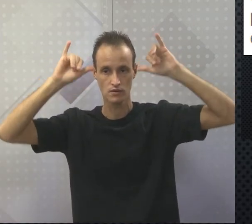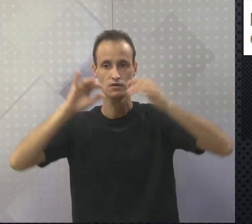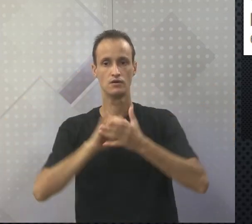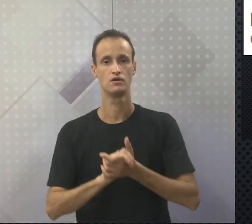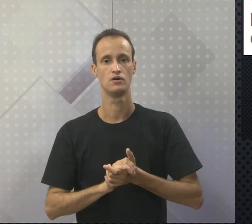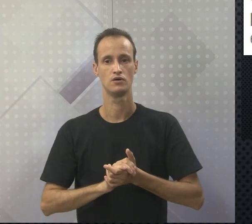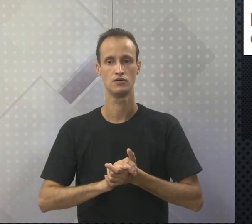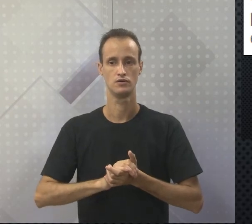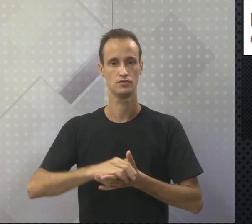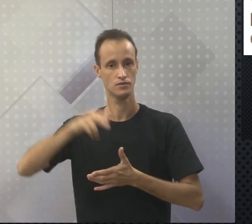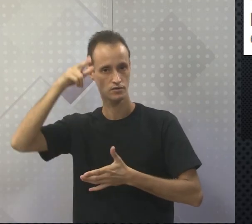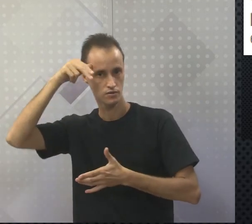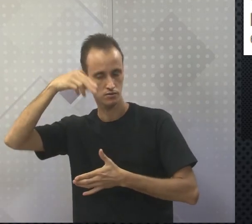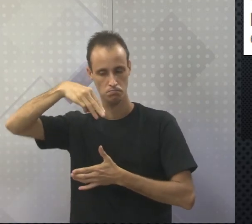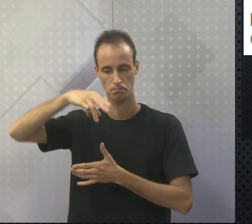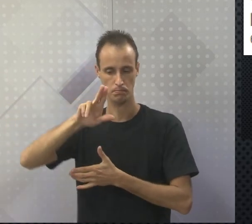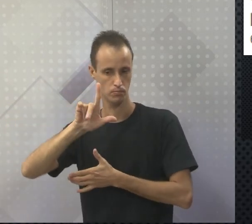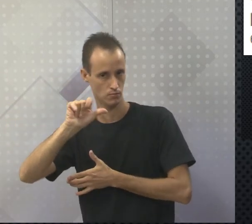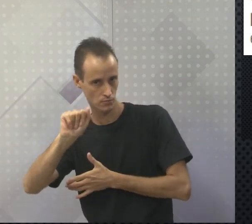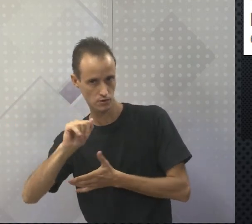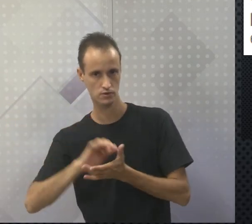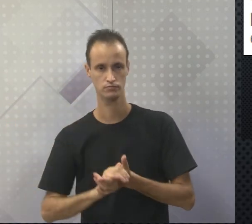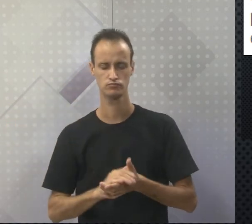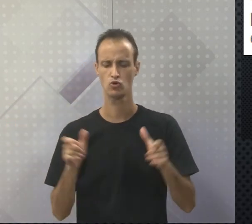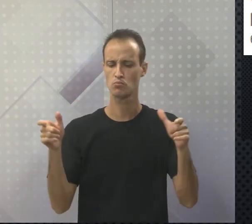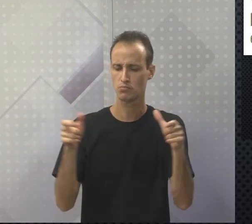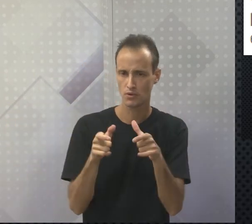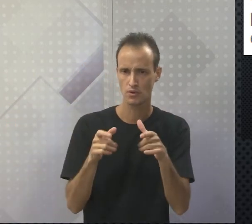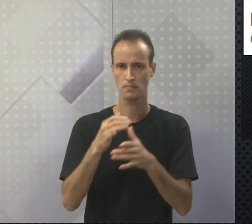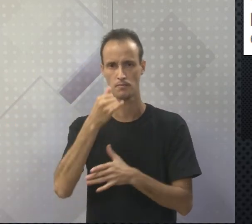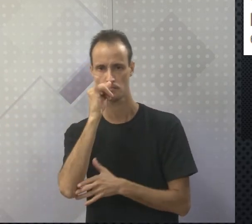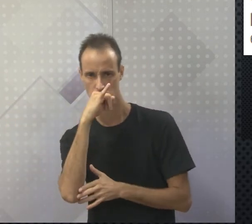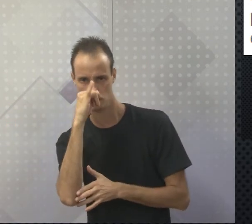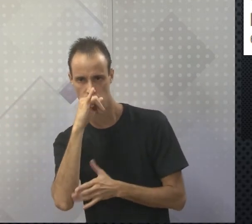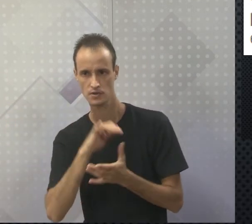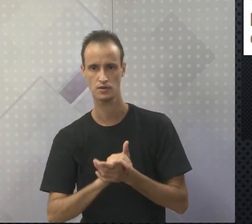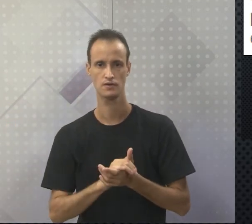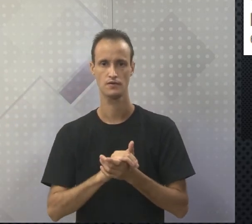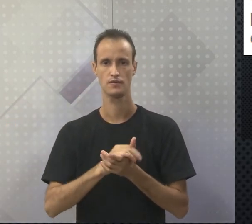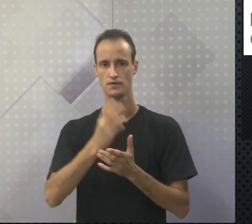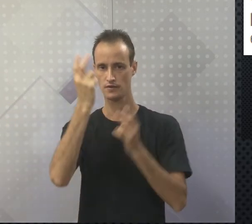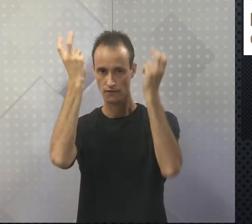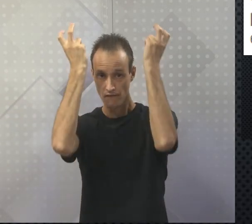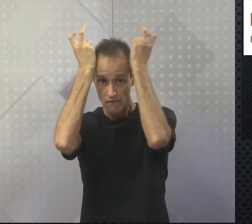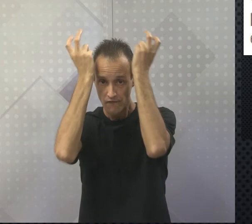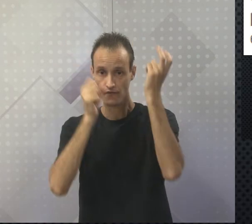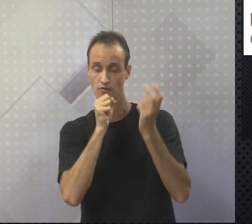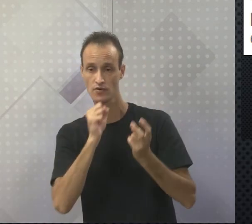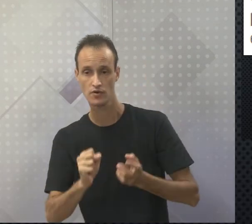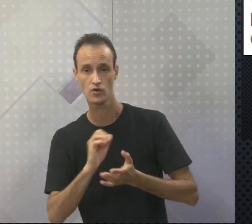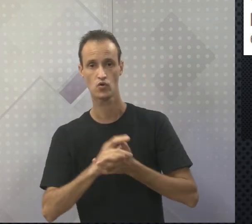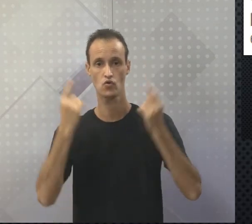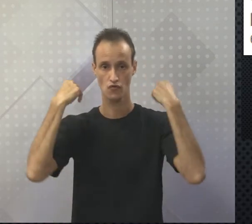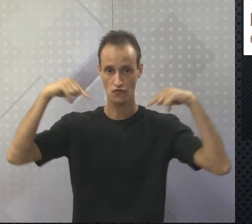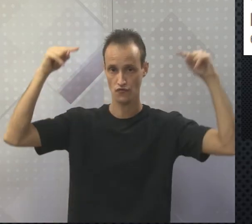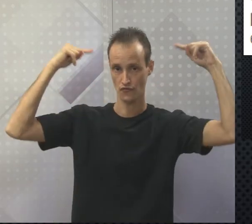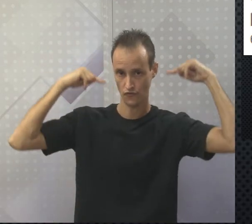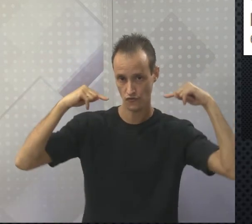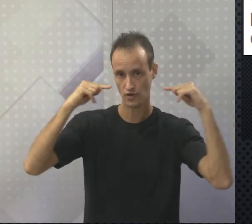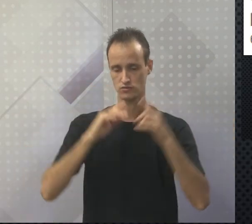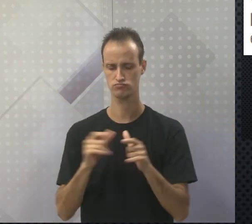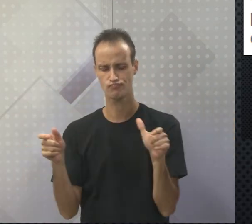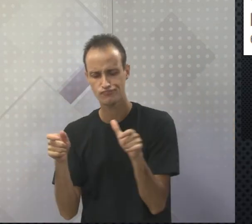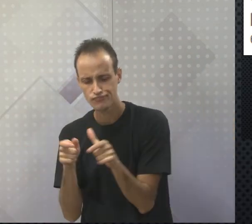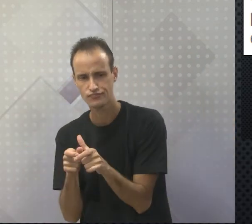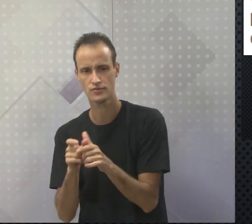moares, mulas. De médio porte, suínos, porcos, caprinos, cabras, ovinos, ovelhas. Pequeno